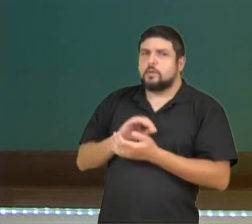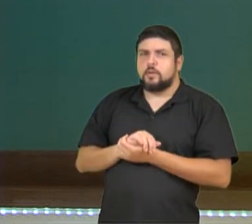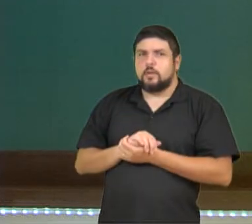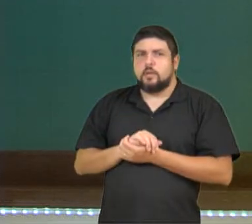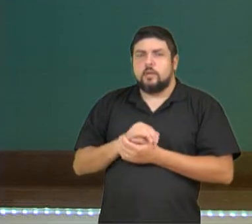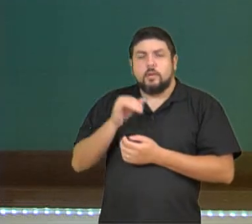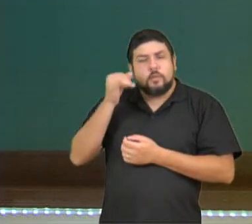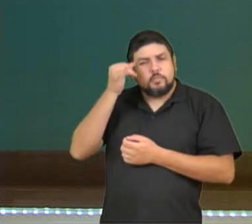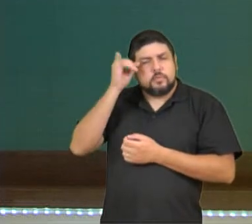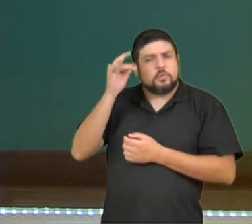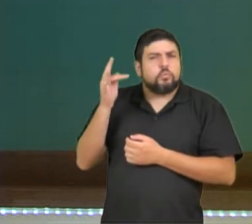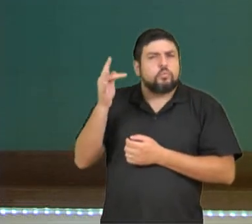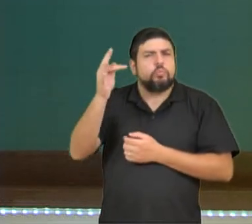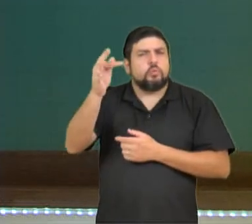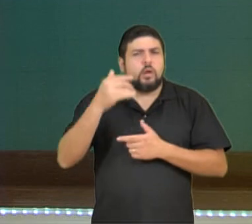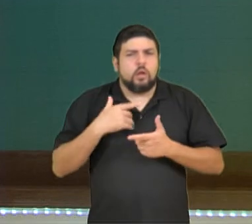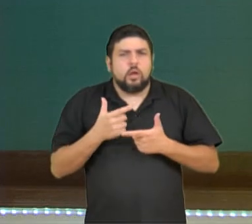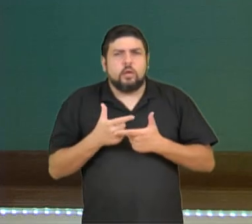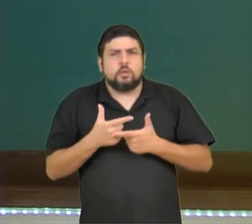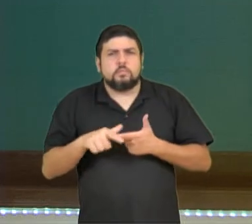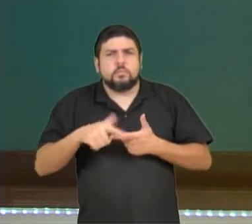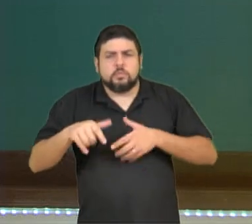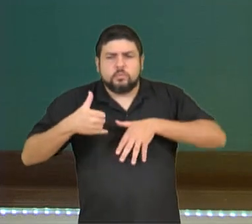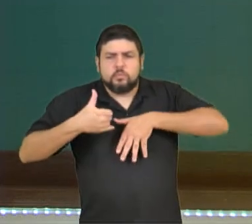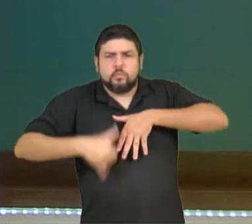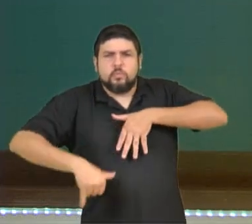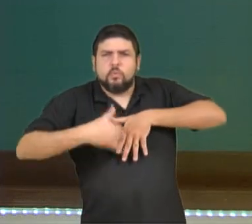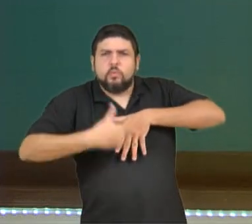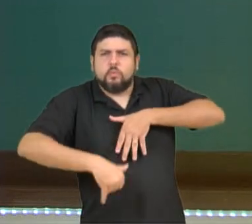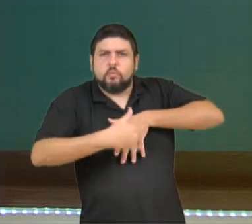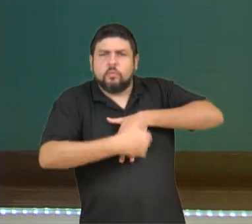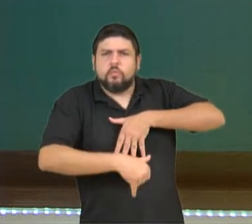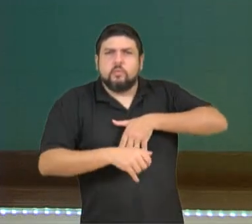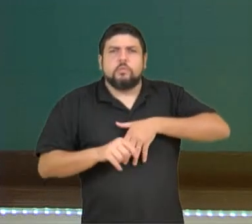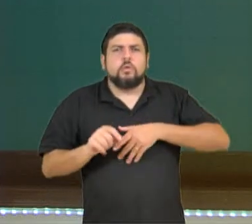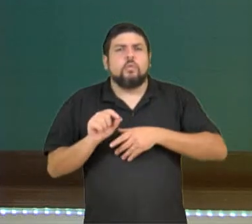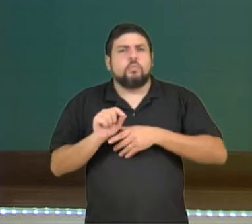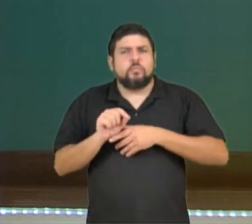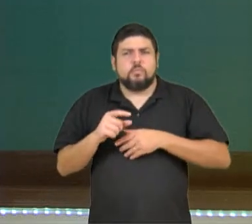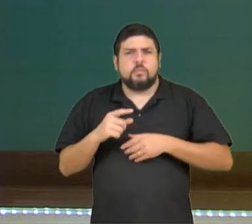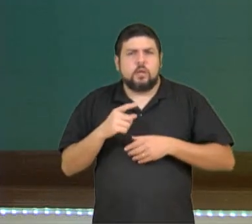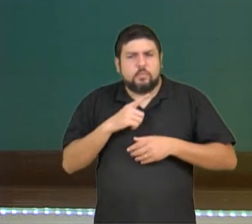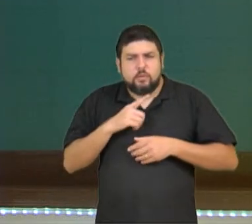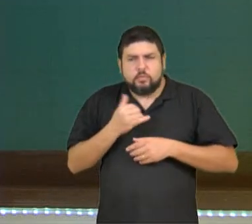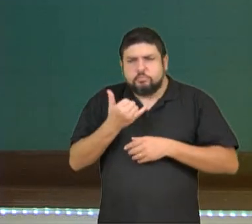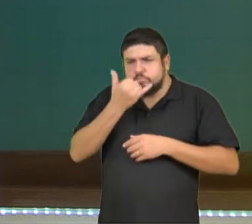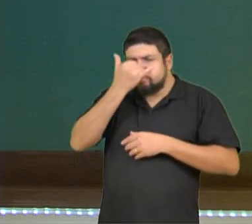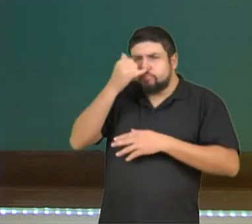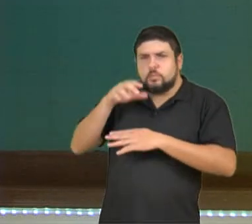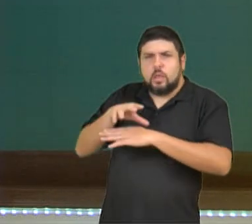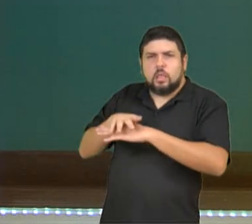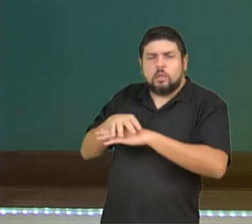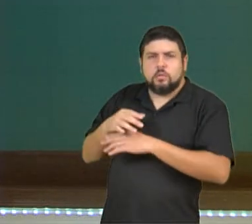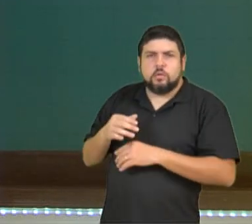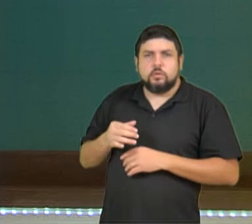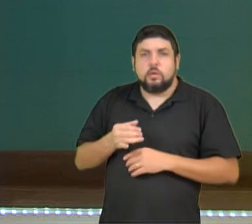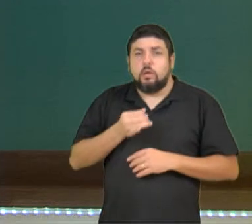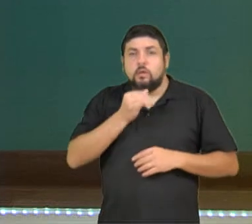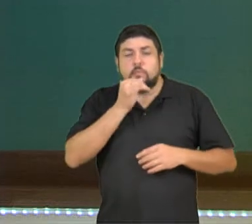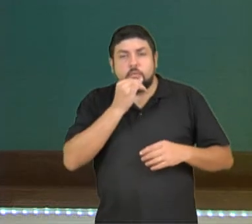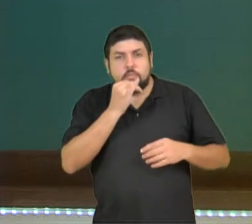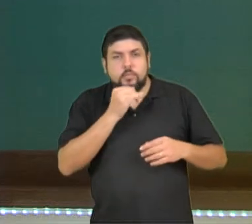problemas nesse sistema que também pode ser afetado por outras doenças, como por exemplo a